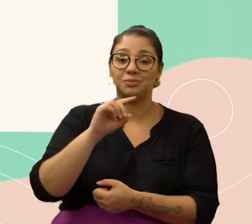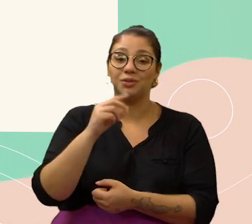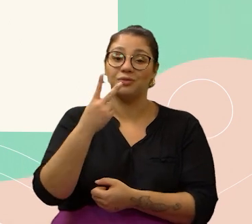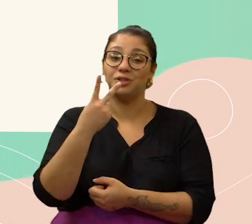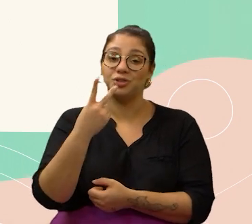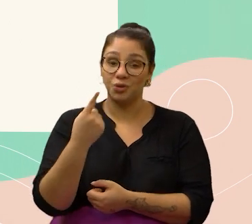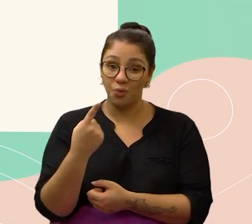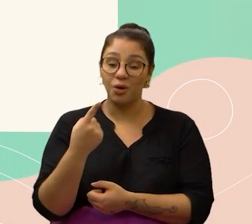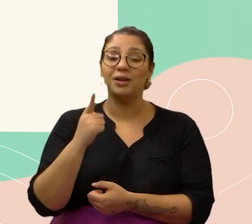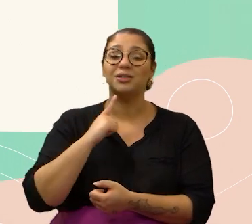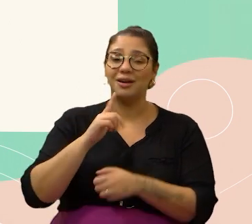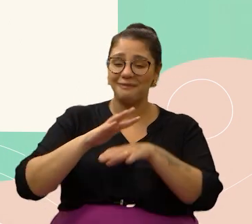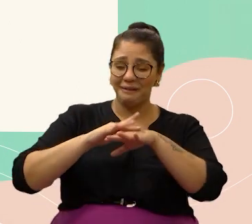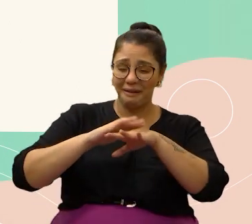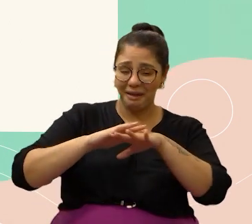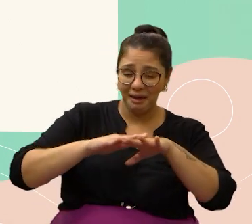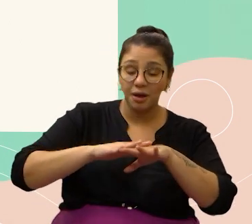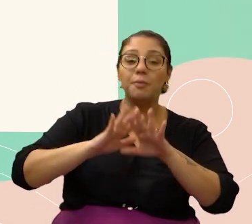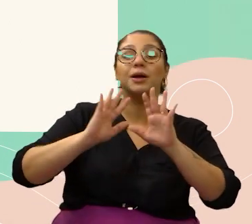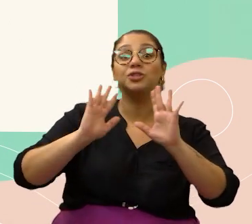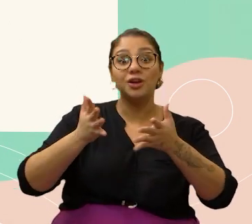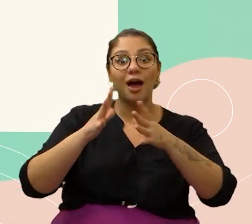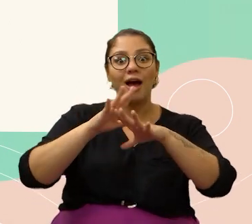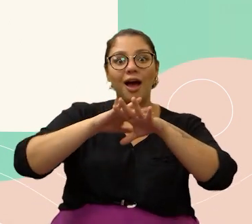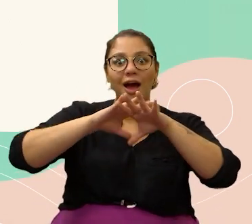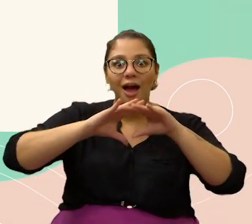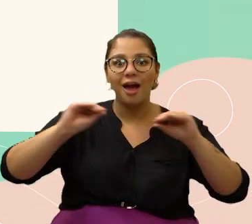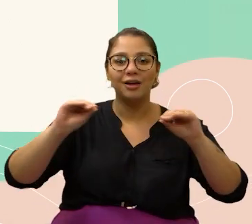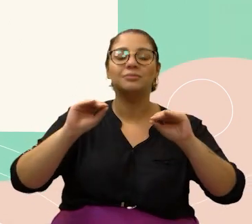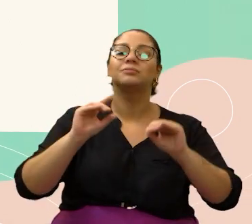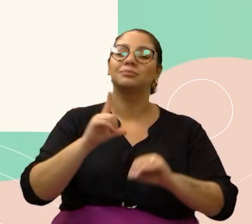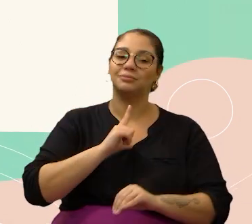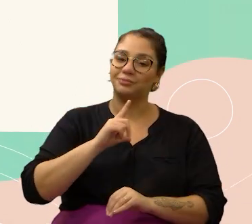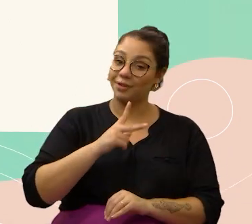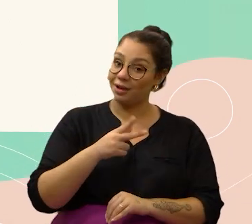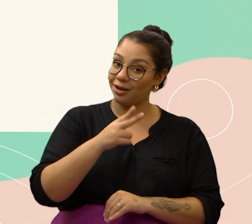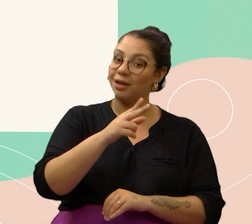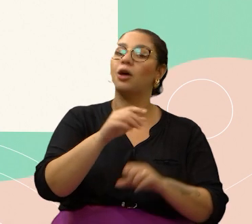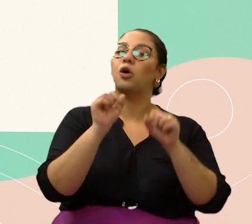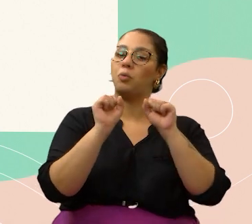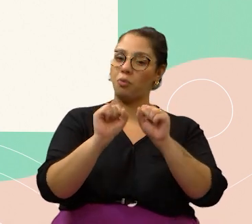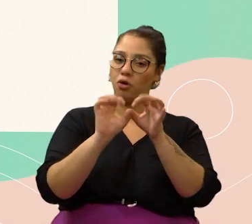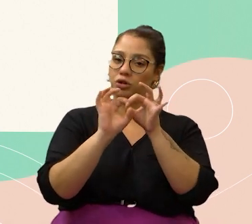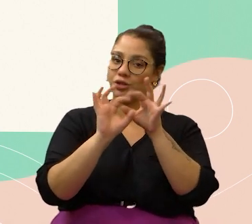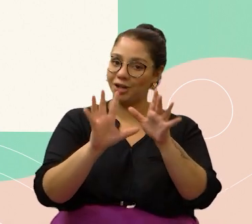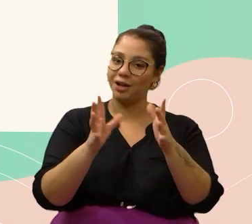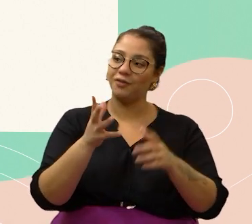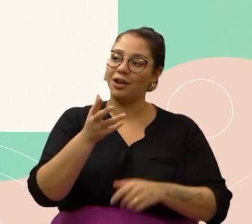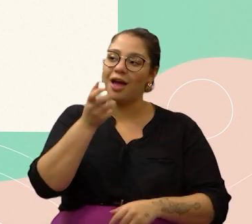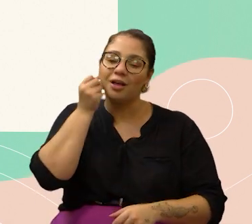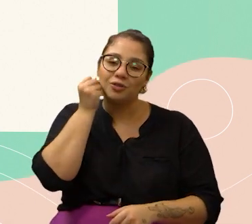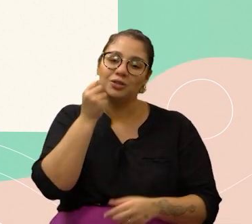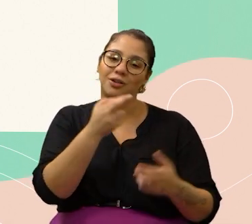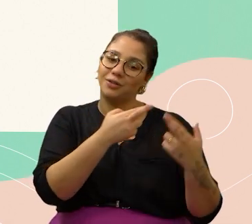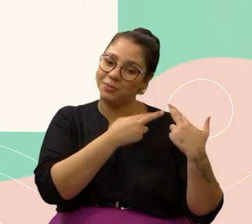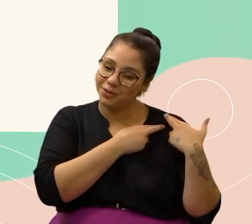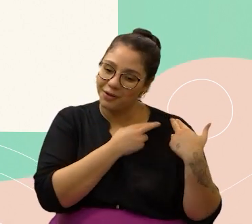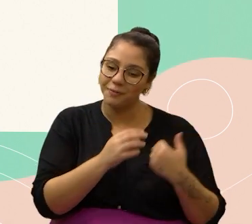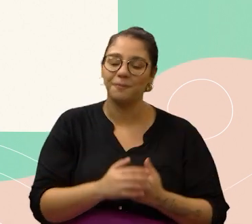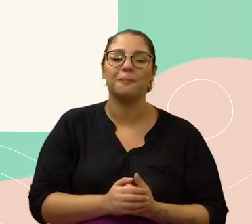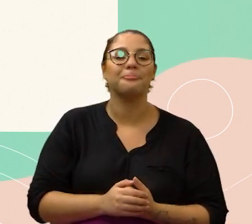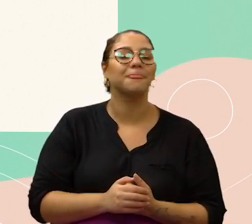também é um cão adulto, de porte pequeno. Ele foi resgatado em 2021, com muitos ferimentos,